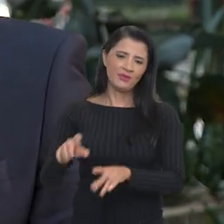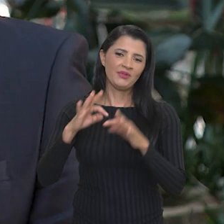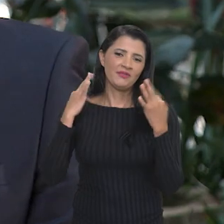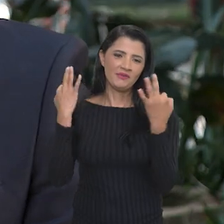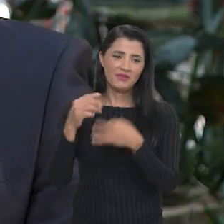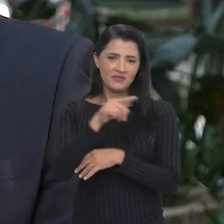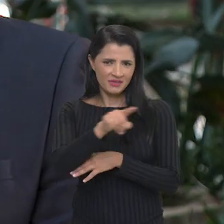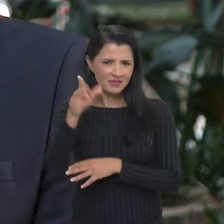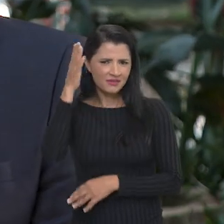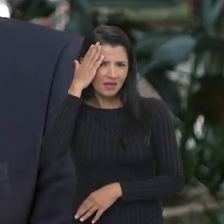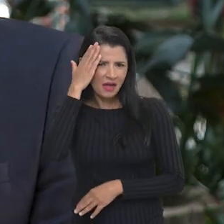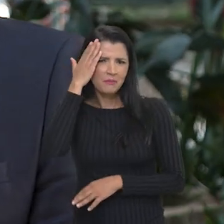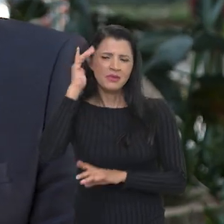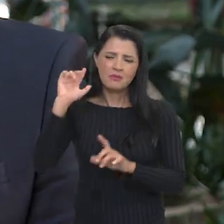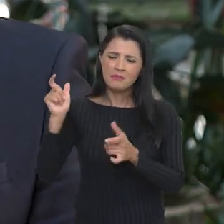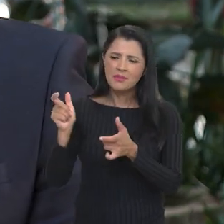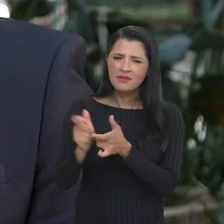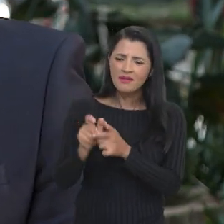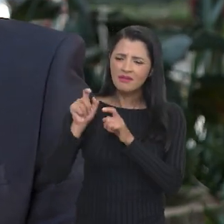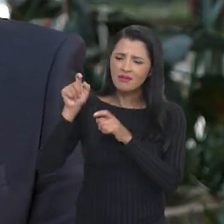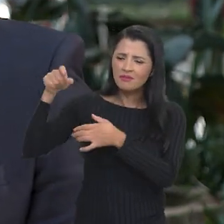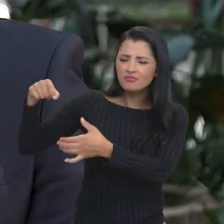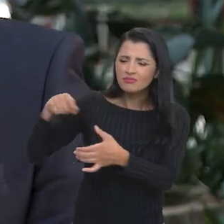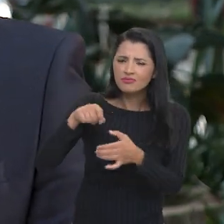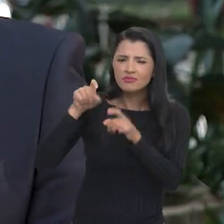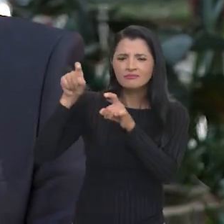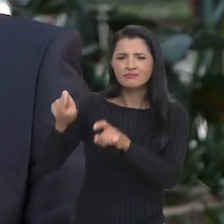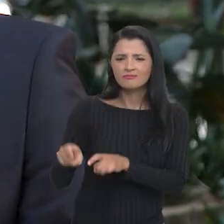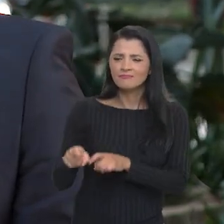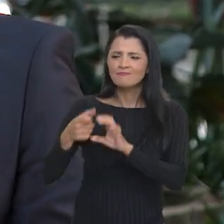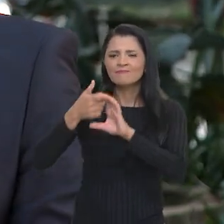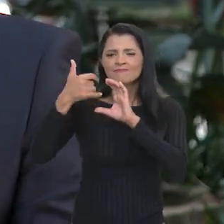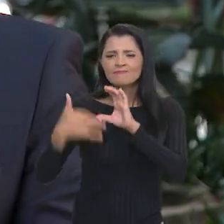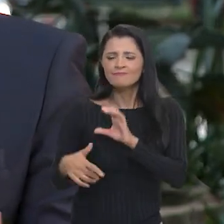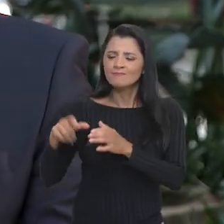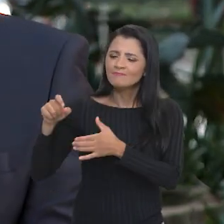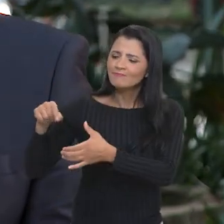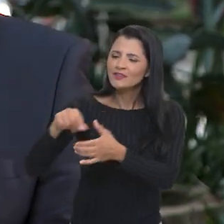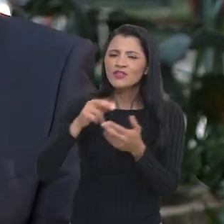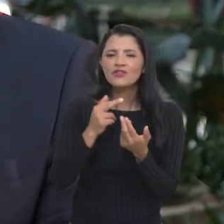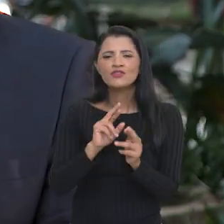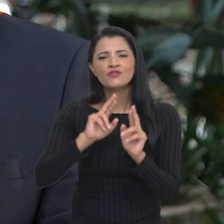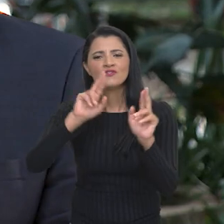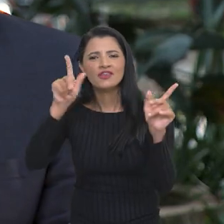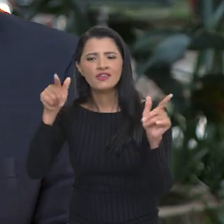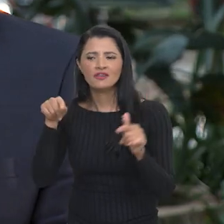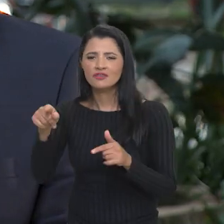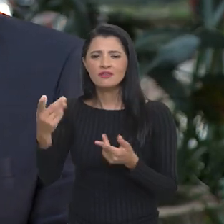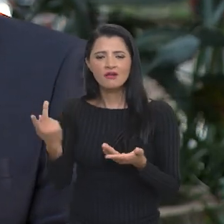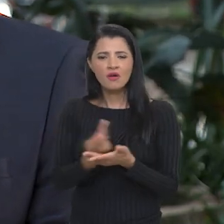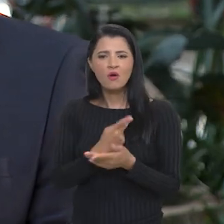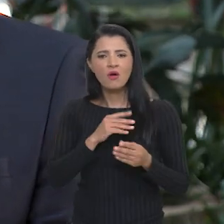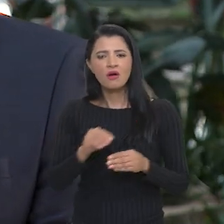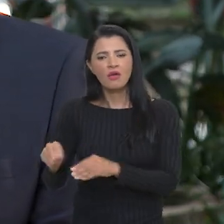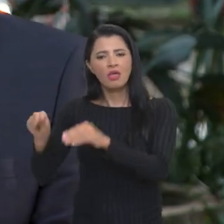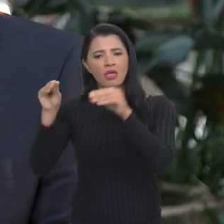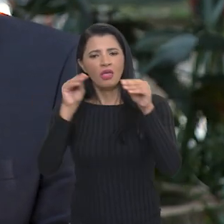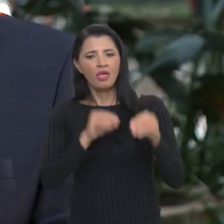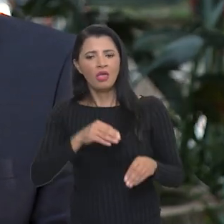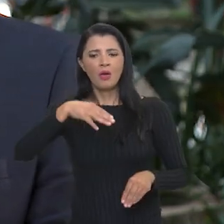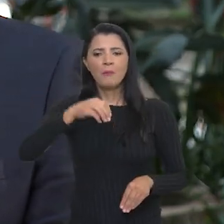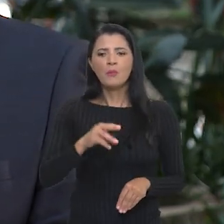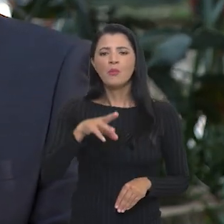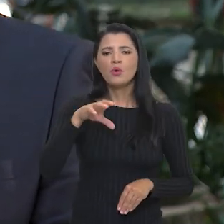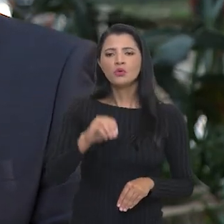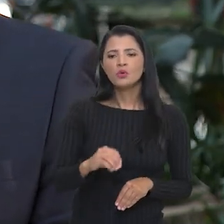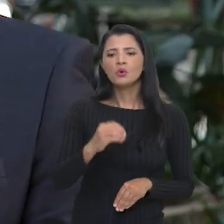que têm por característica produzido de uma forma diversificada, acabaram migrando para a monocultura de exportação por falta de incentivo e de apoio